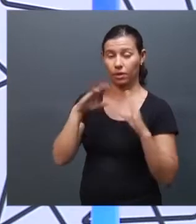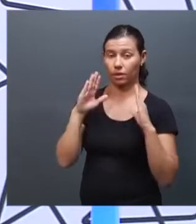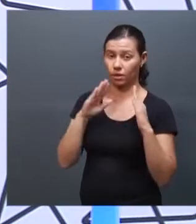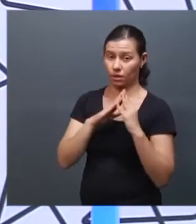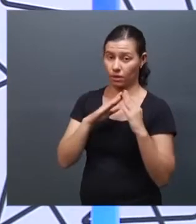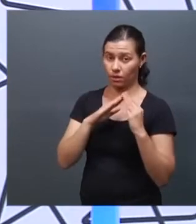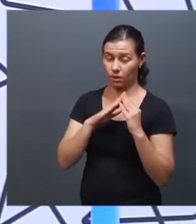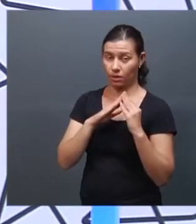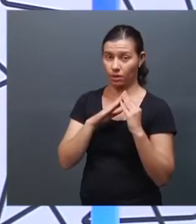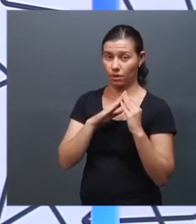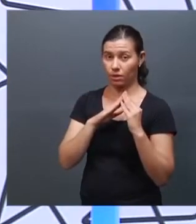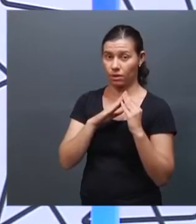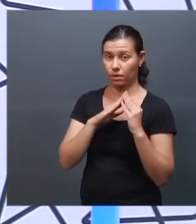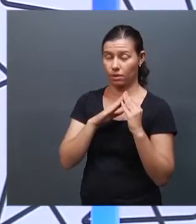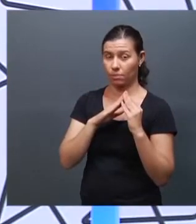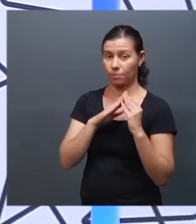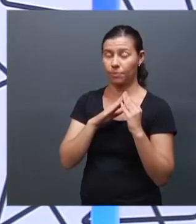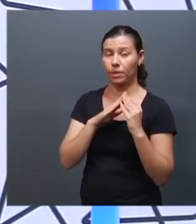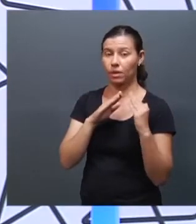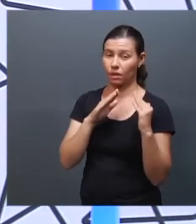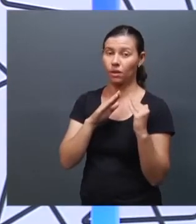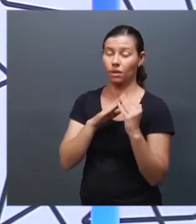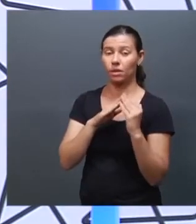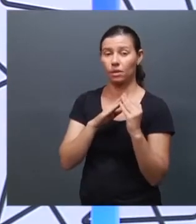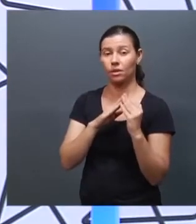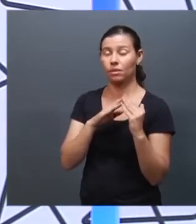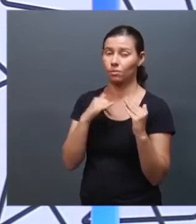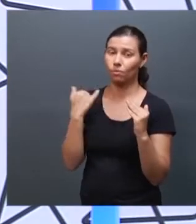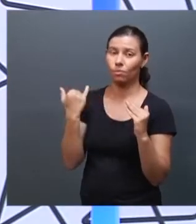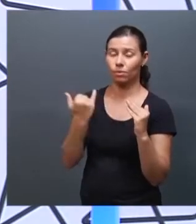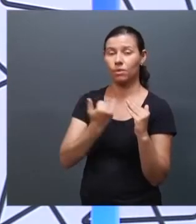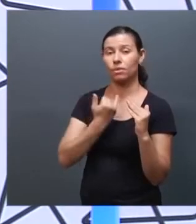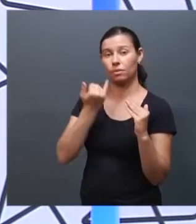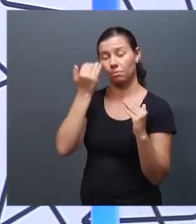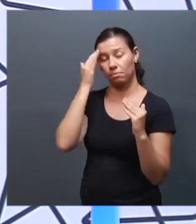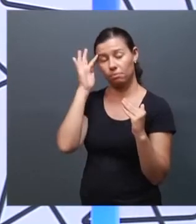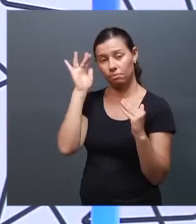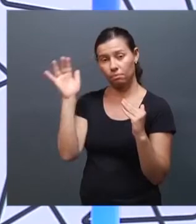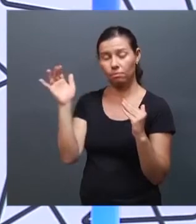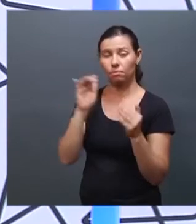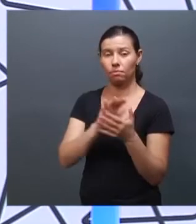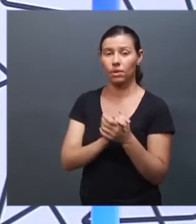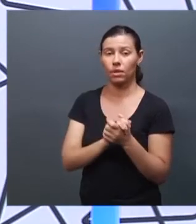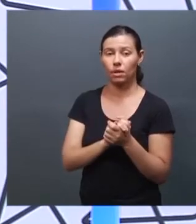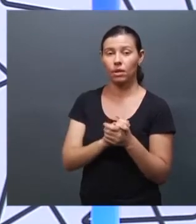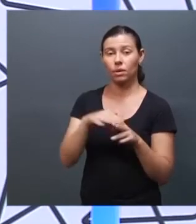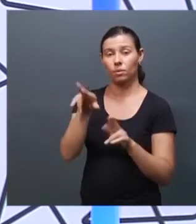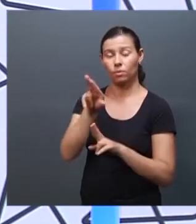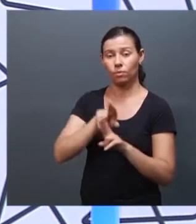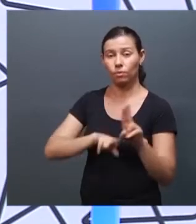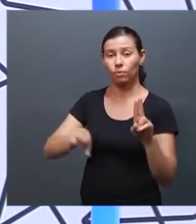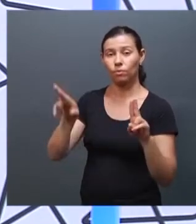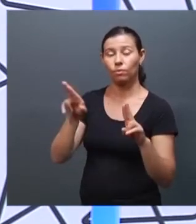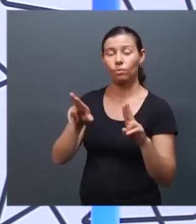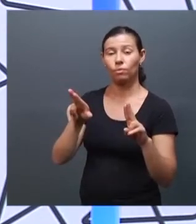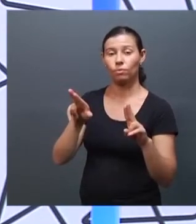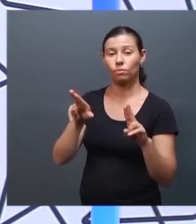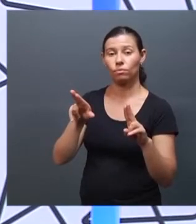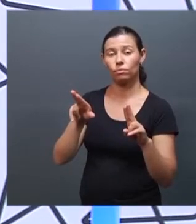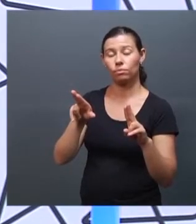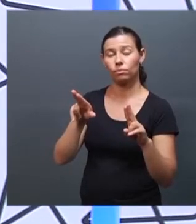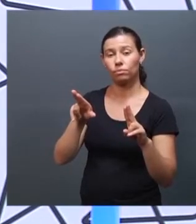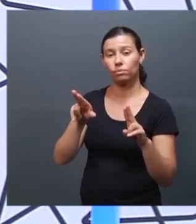acho que é é um lugar importante para pensar e mais uma vez eu considero que a UFU foi